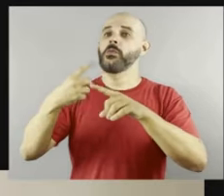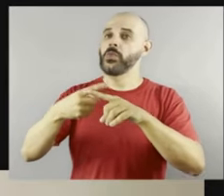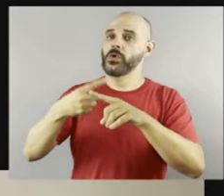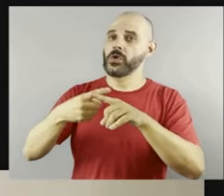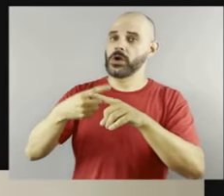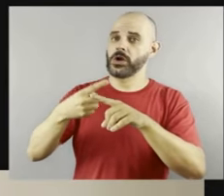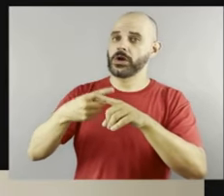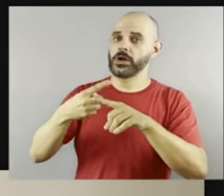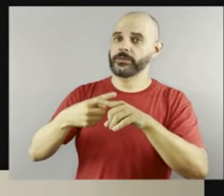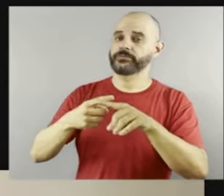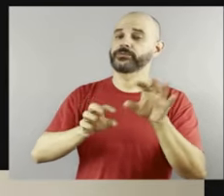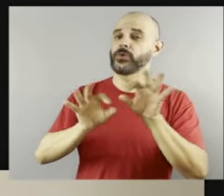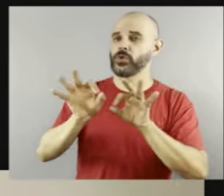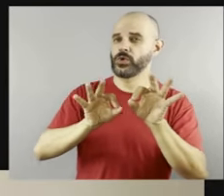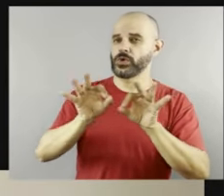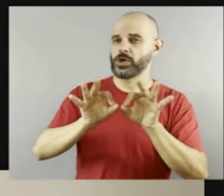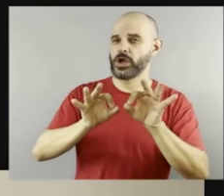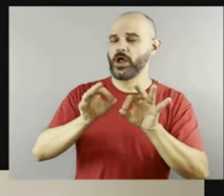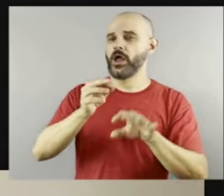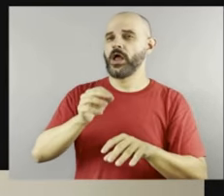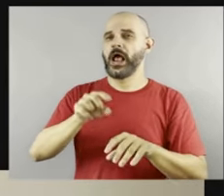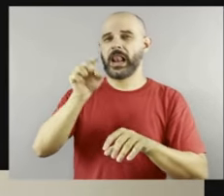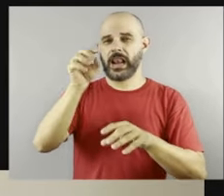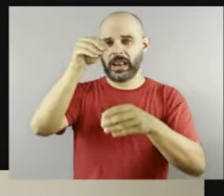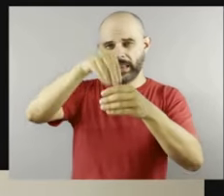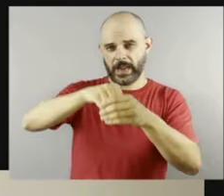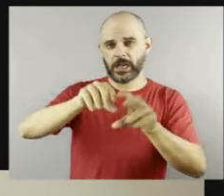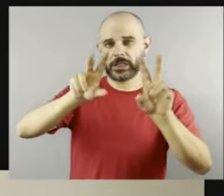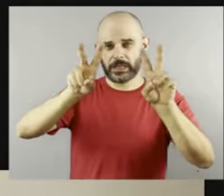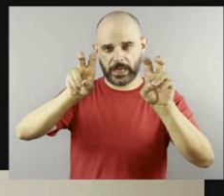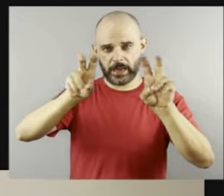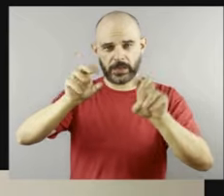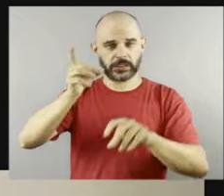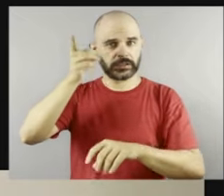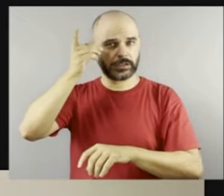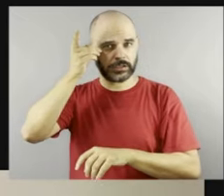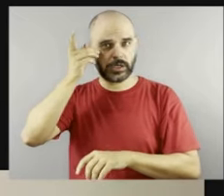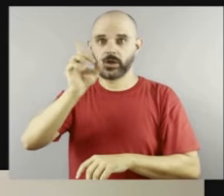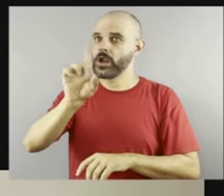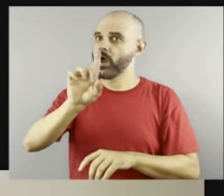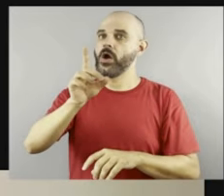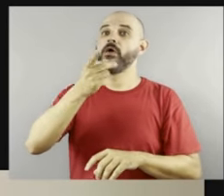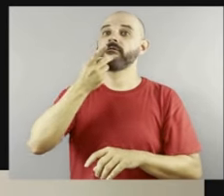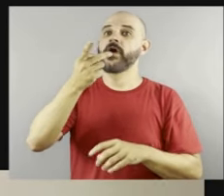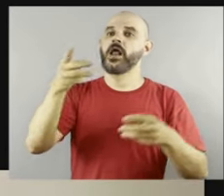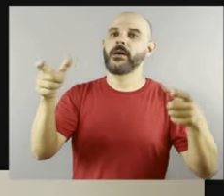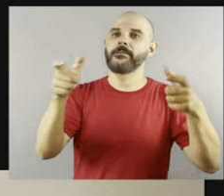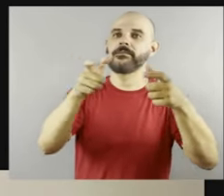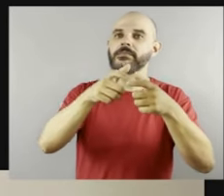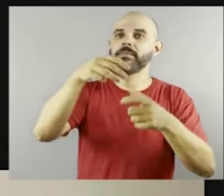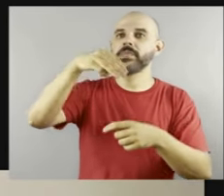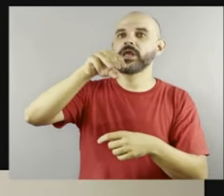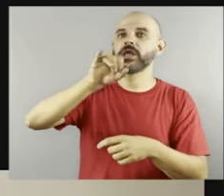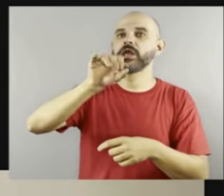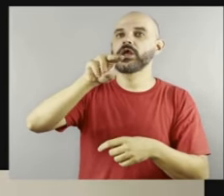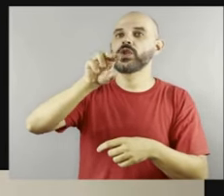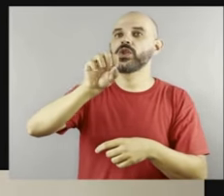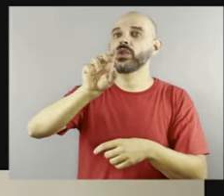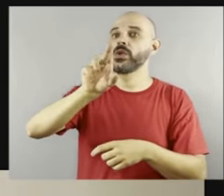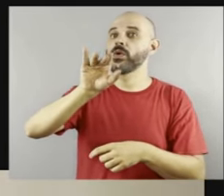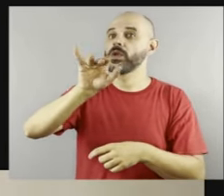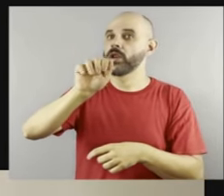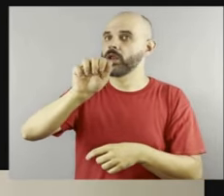de Down, está falando de minorias, está falando que o que acontece hoje, está falando que, e assim,